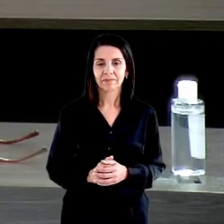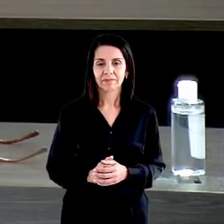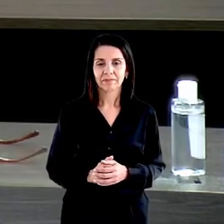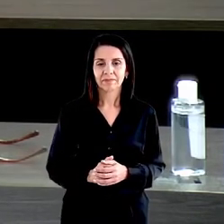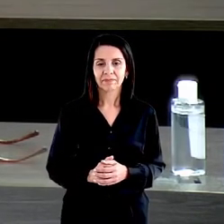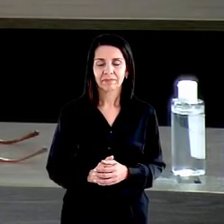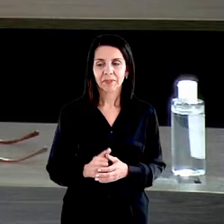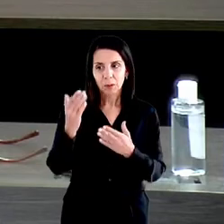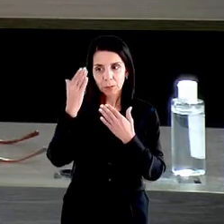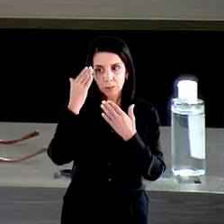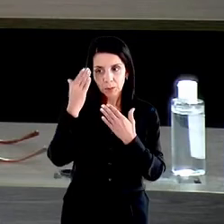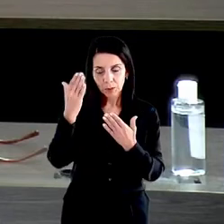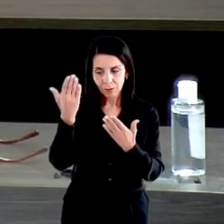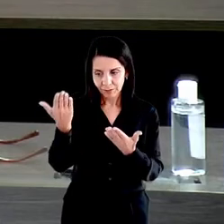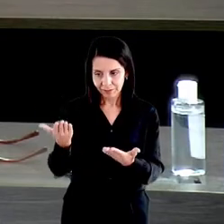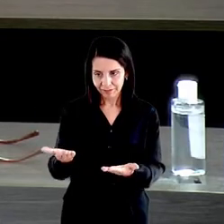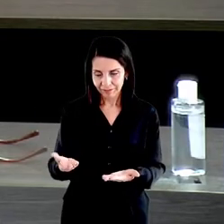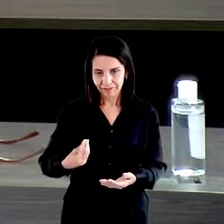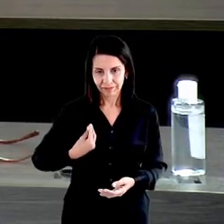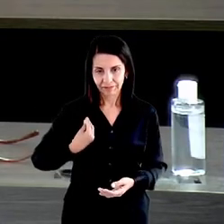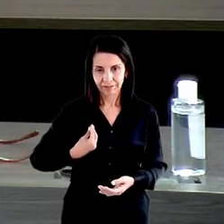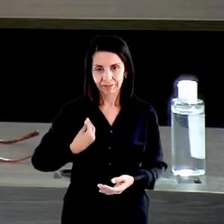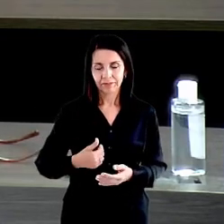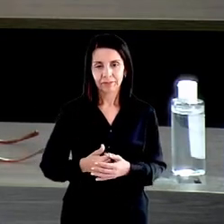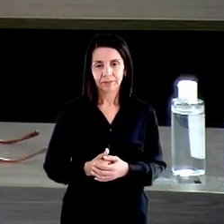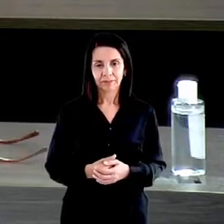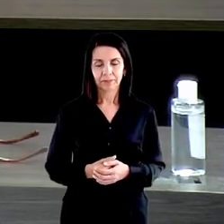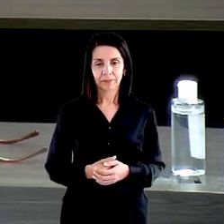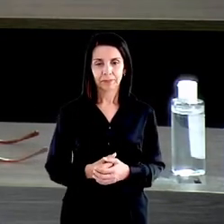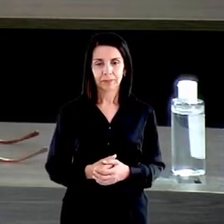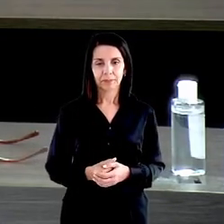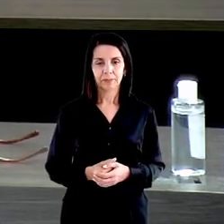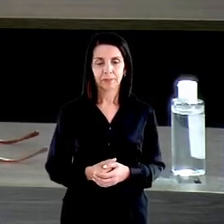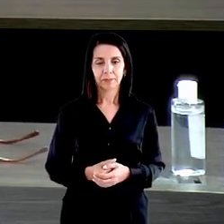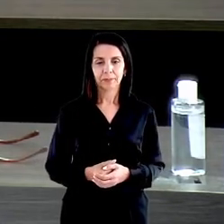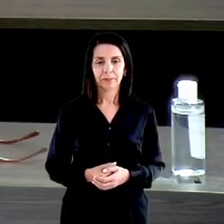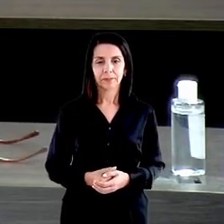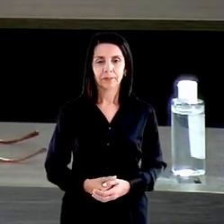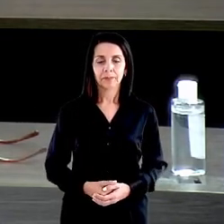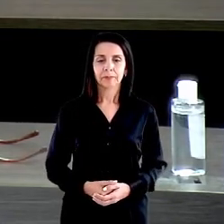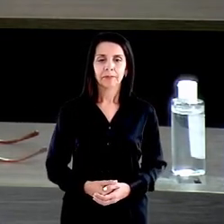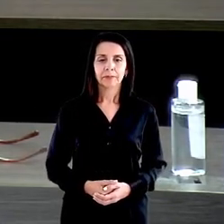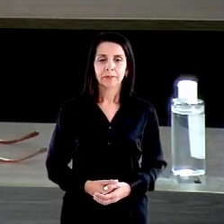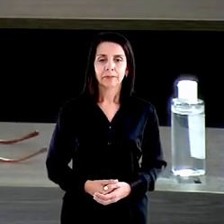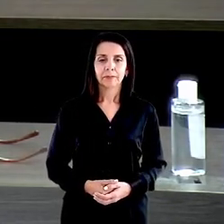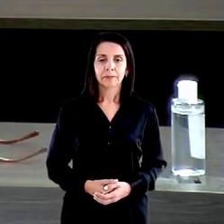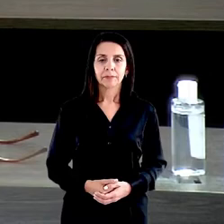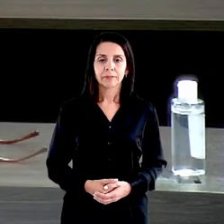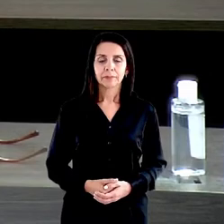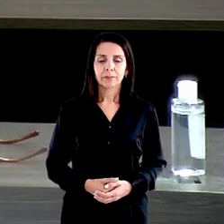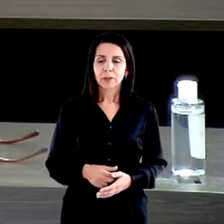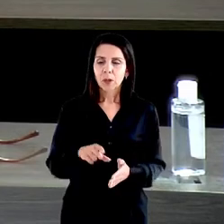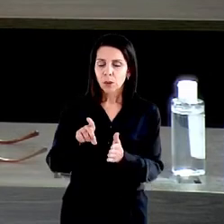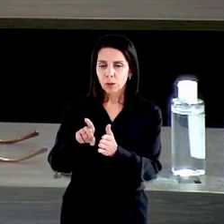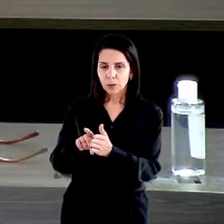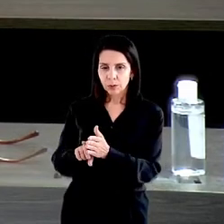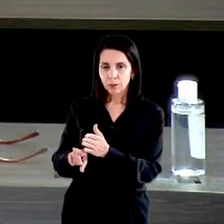Muito obrigado, muito honrado pela sua presença. E eu gostaria de indagar ao conselheiro Rinaldo, ao conselheiro Jaime, se